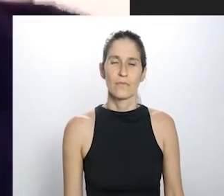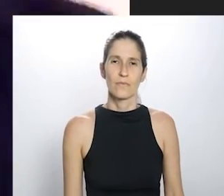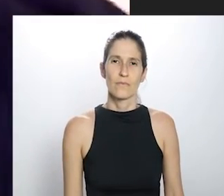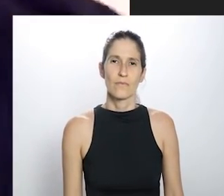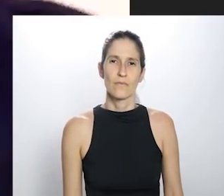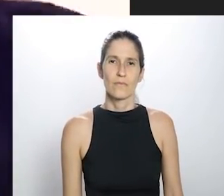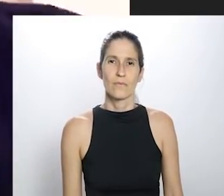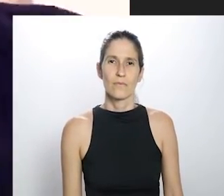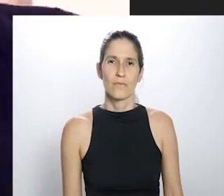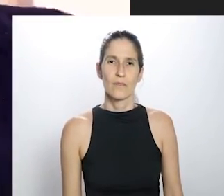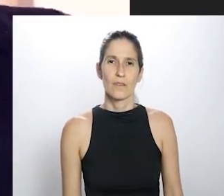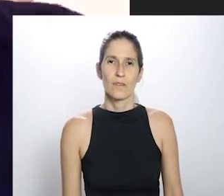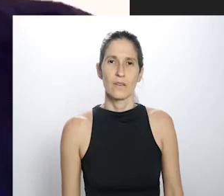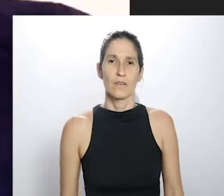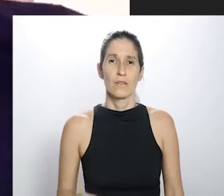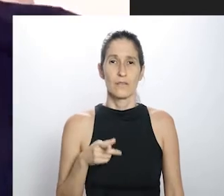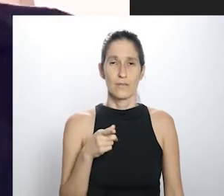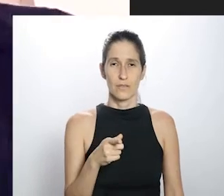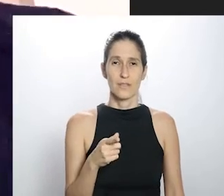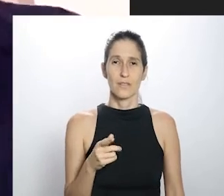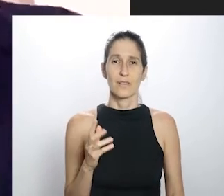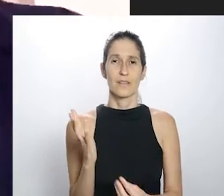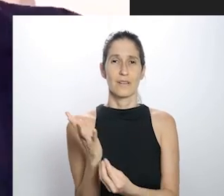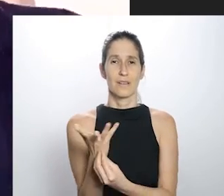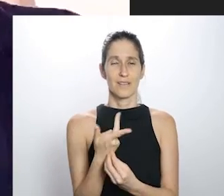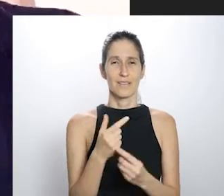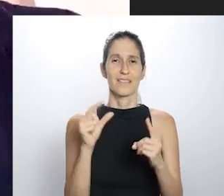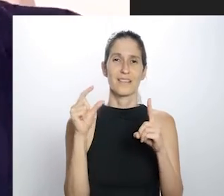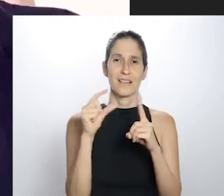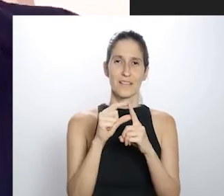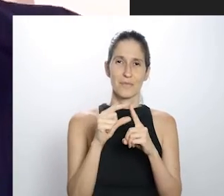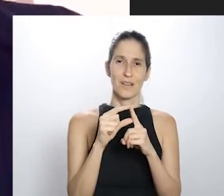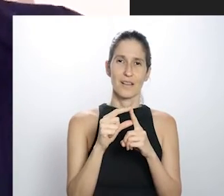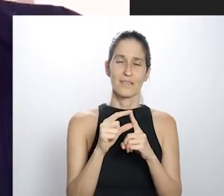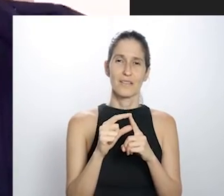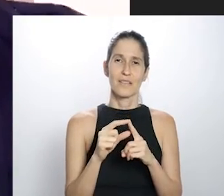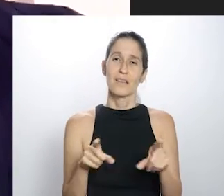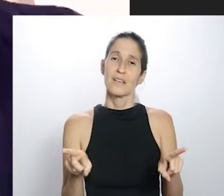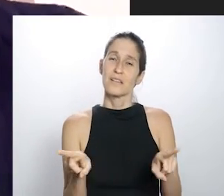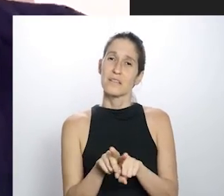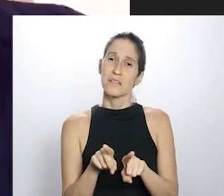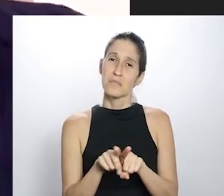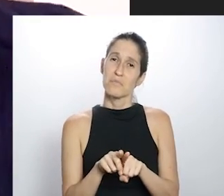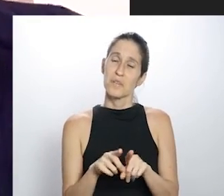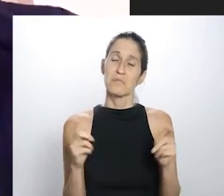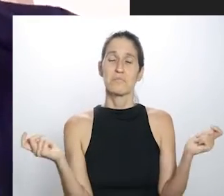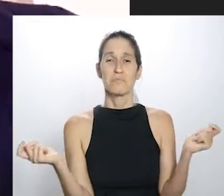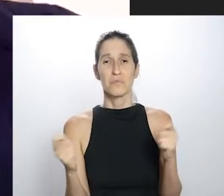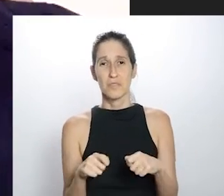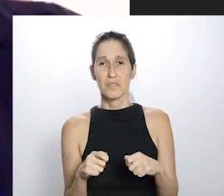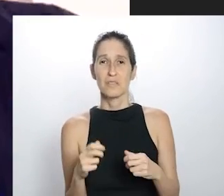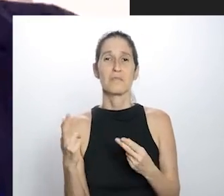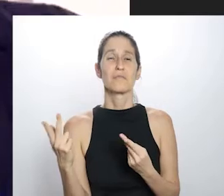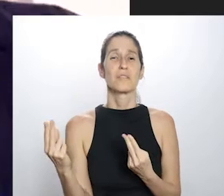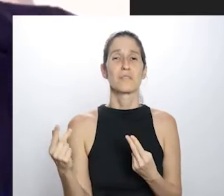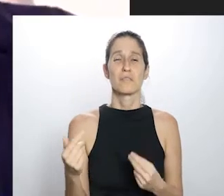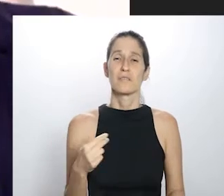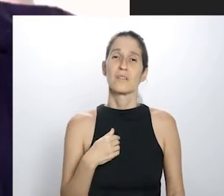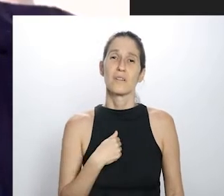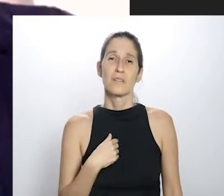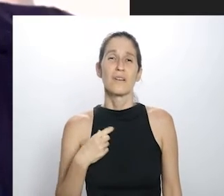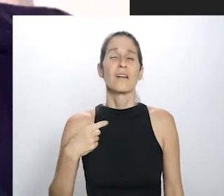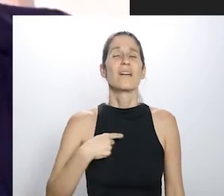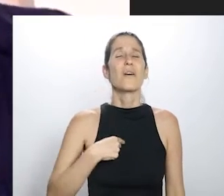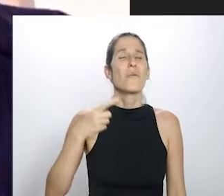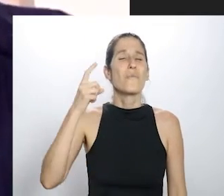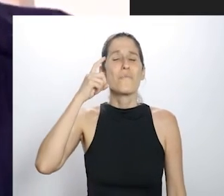o que eu, como você que é artista da palavra, talvez tenha também um pouco esse hábito que eu tenho,